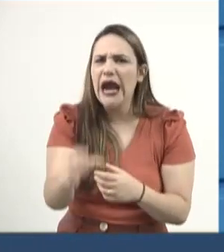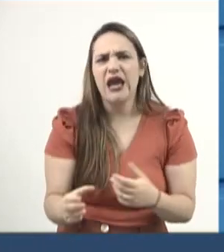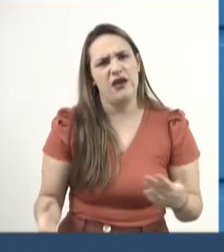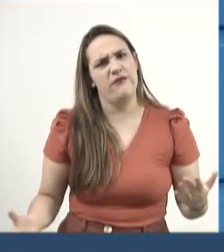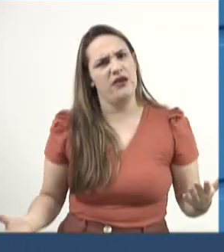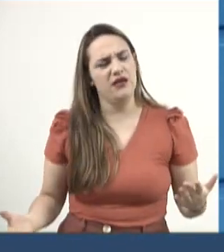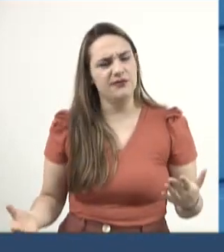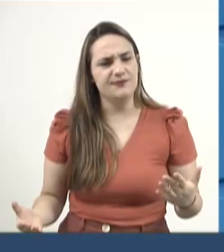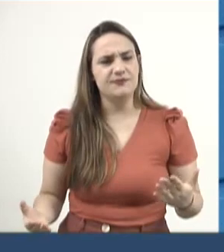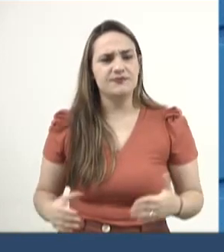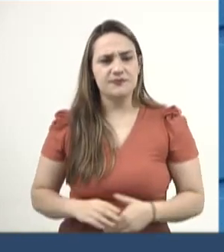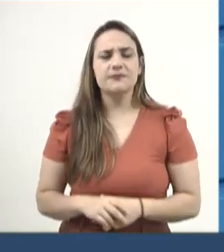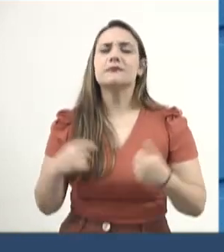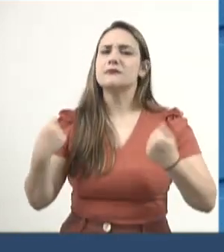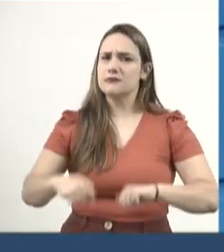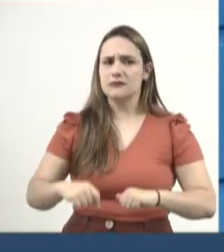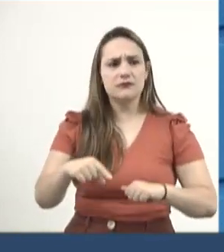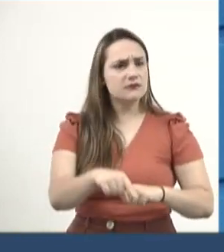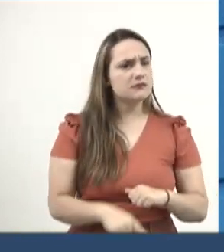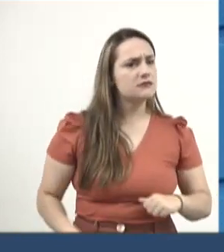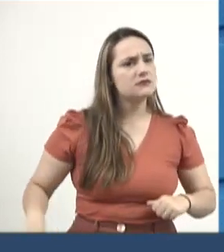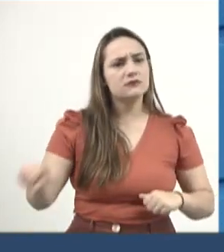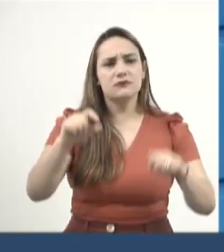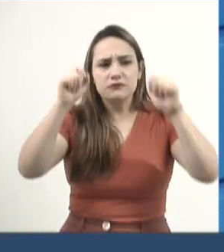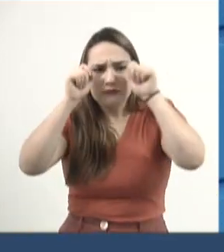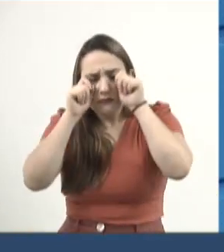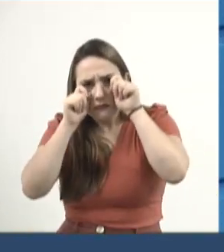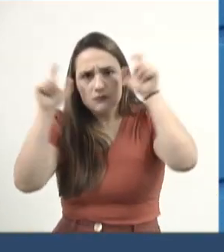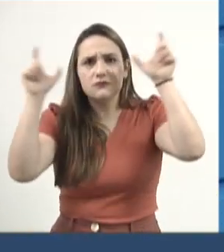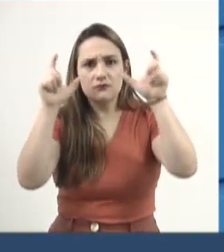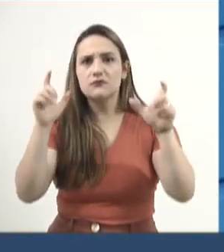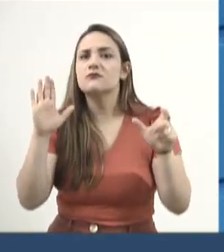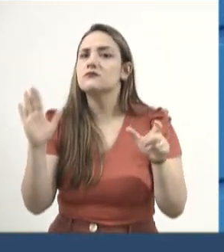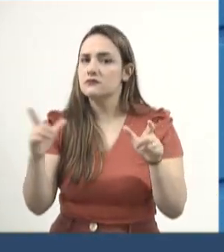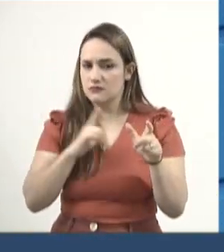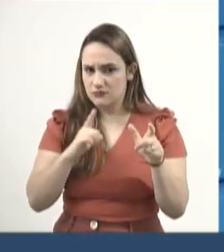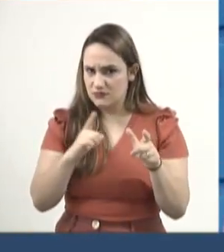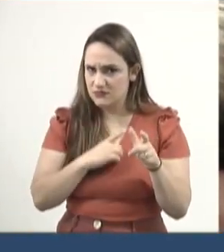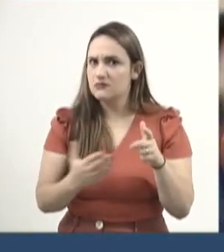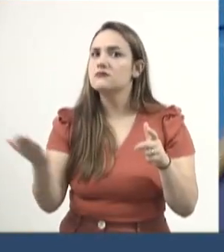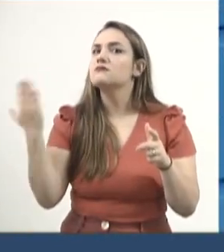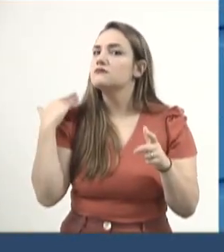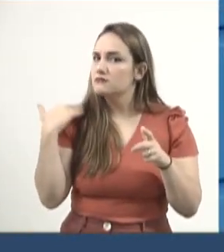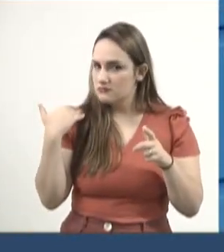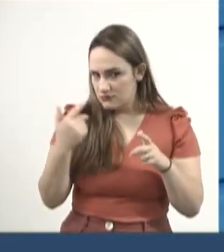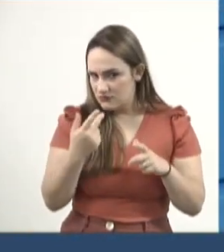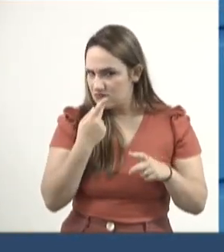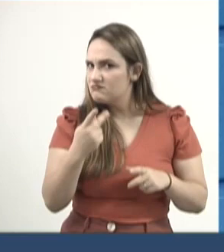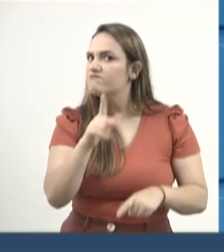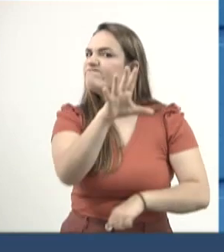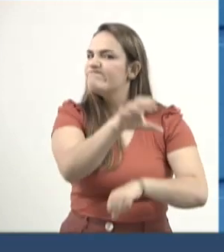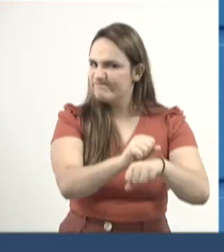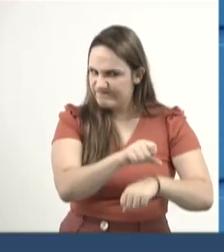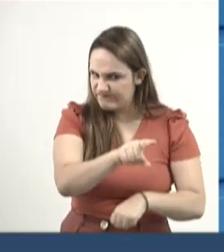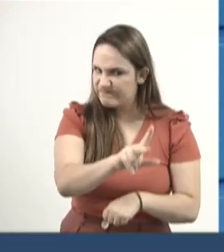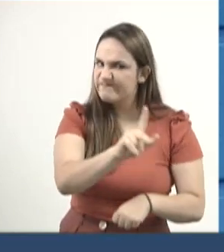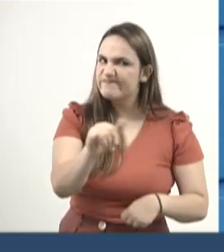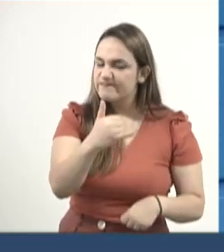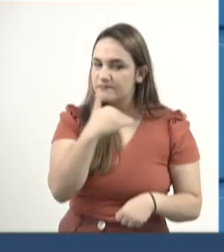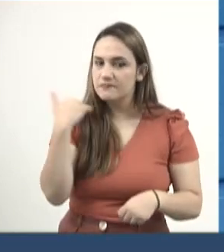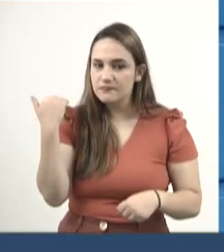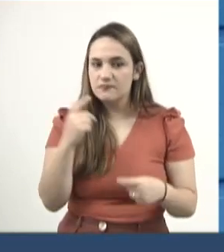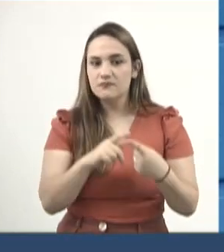necessário alertar a existência dos relatos anteriores de ameaça de morte dirigidas a Iandesi,